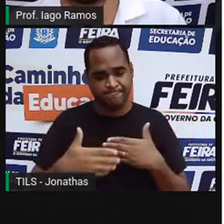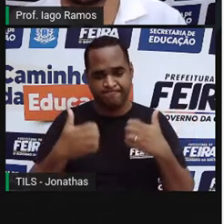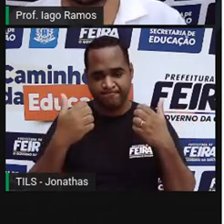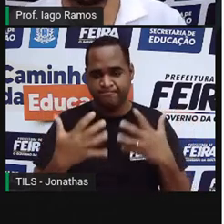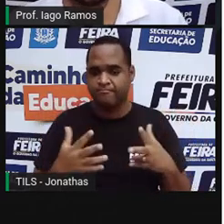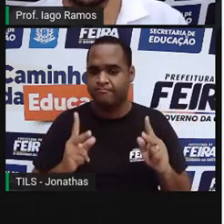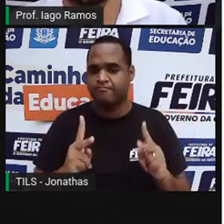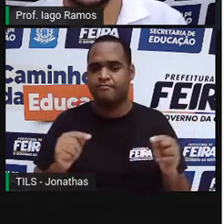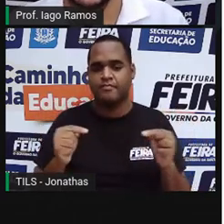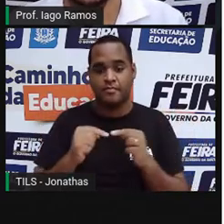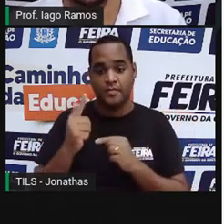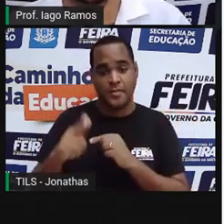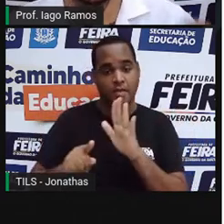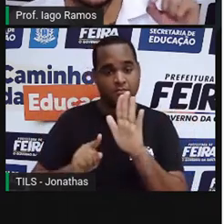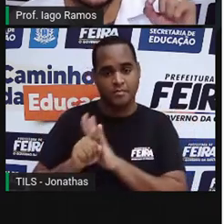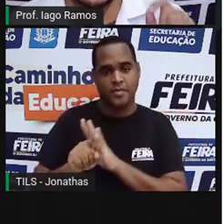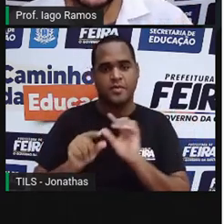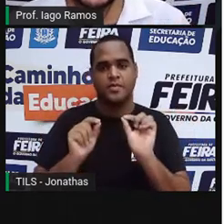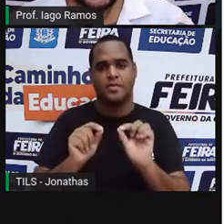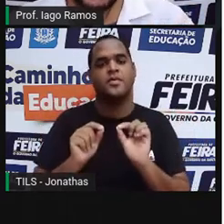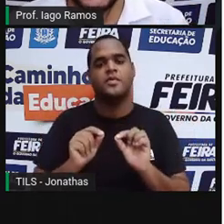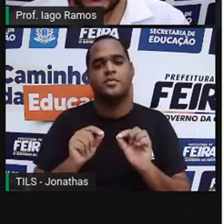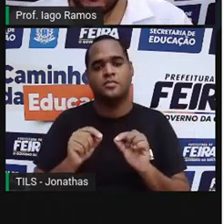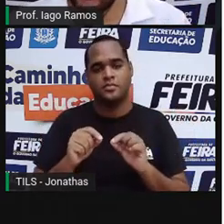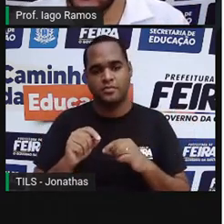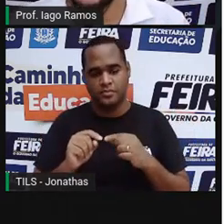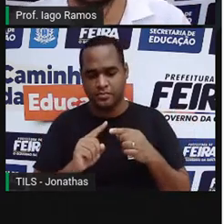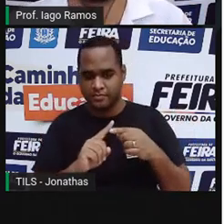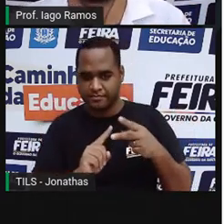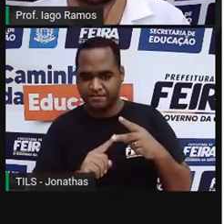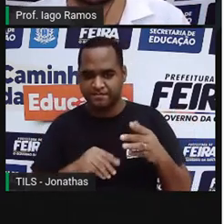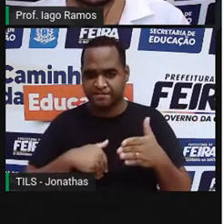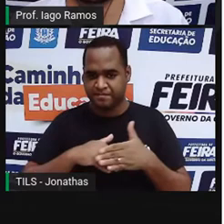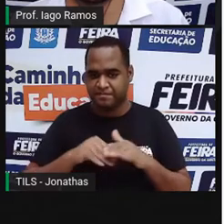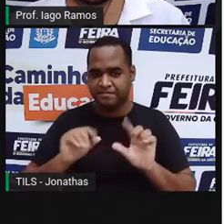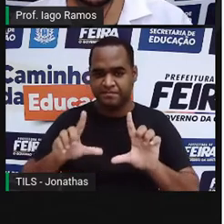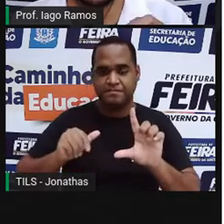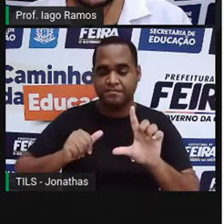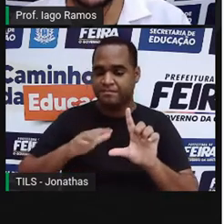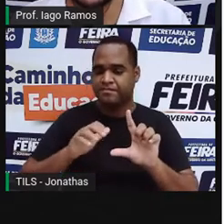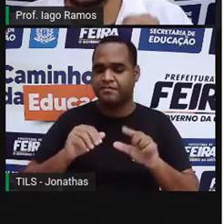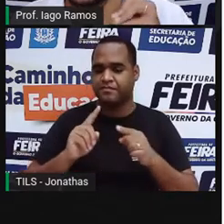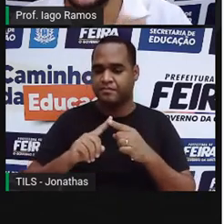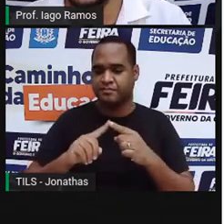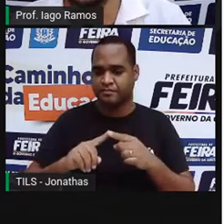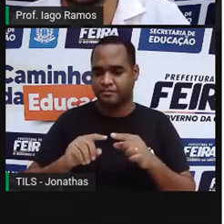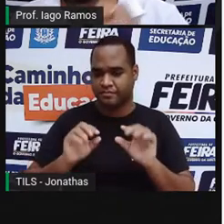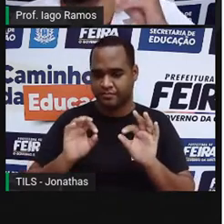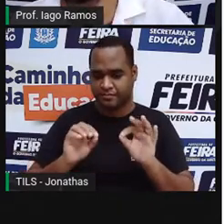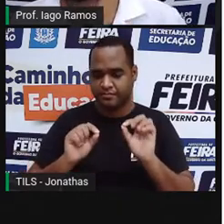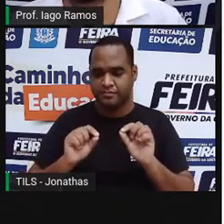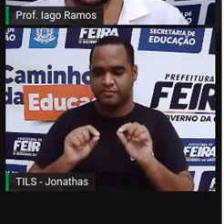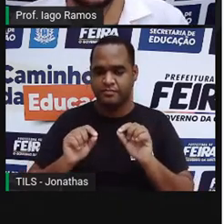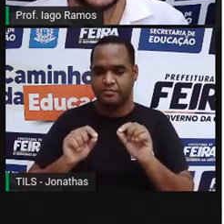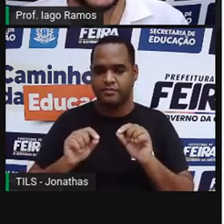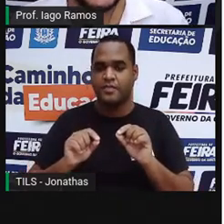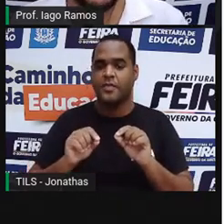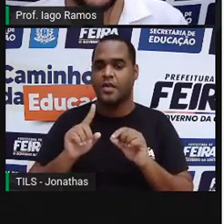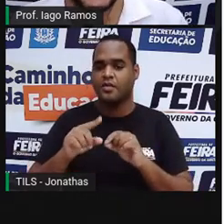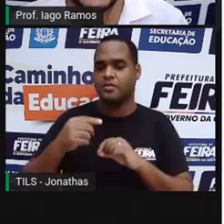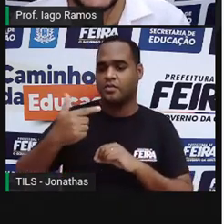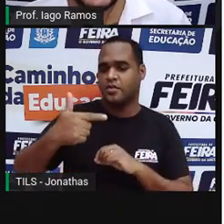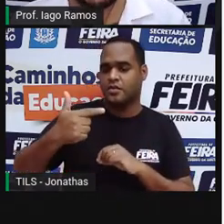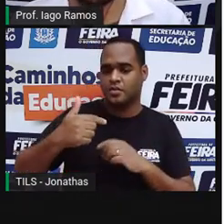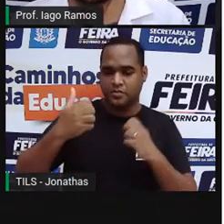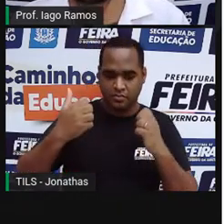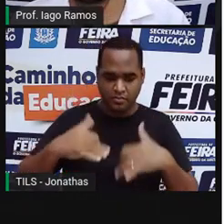porque tem mais uma pergunta. se dois gols foram marcados nos primeiros 45 minutos de partida,